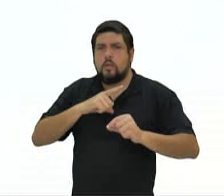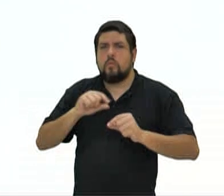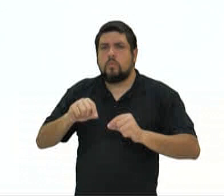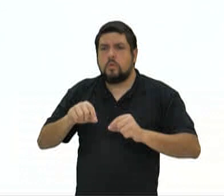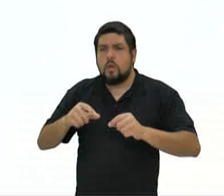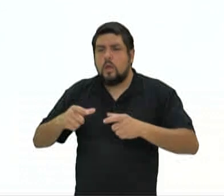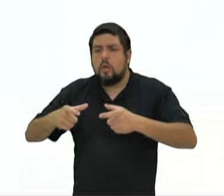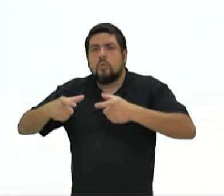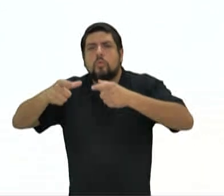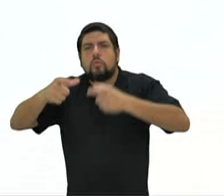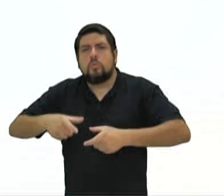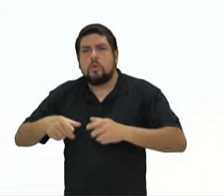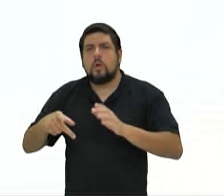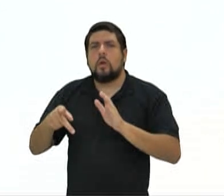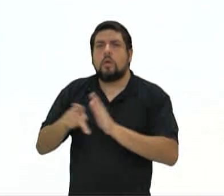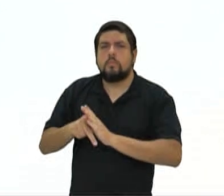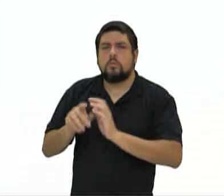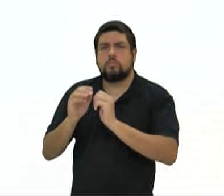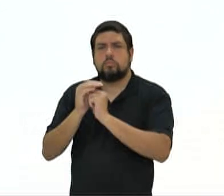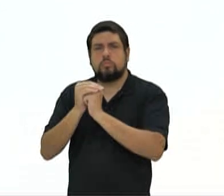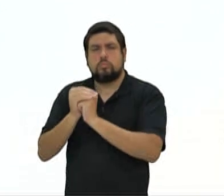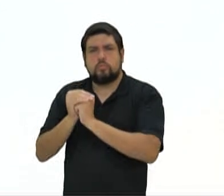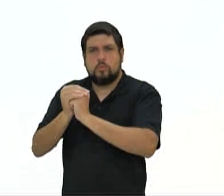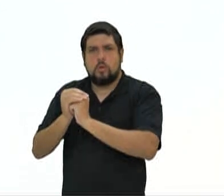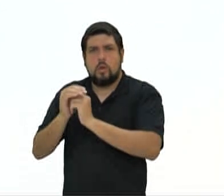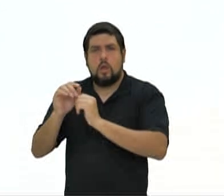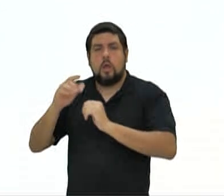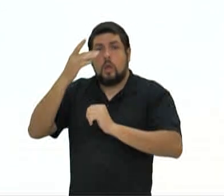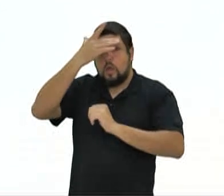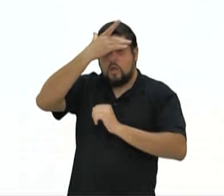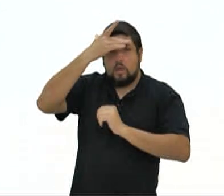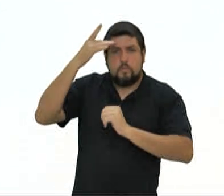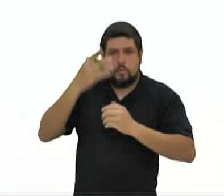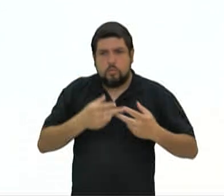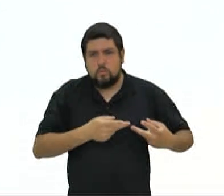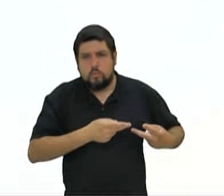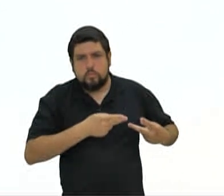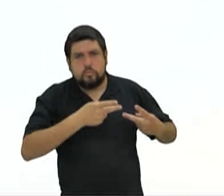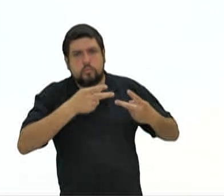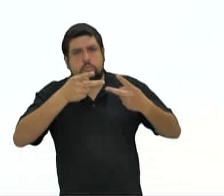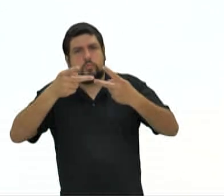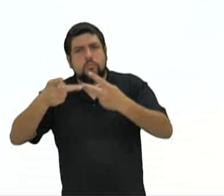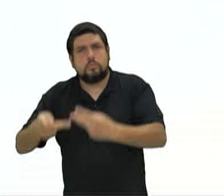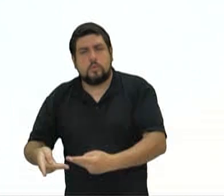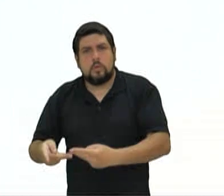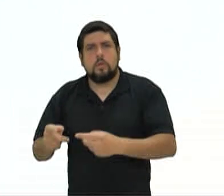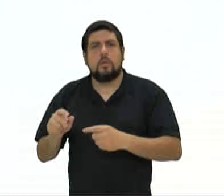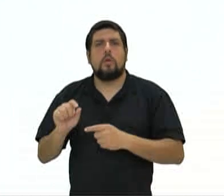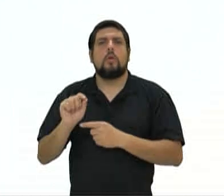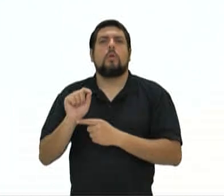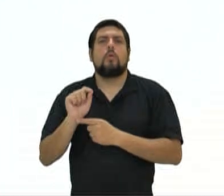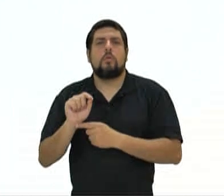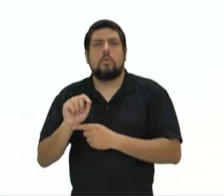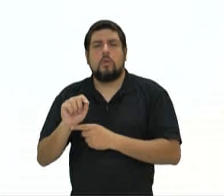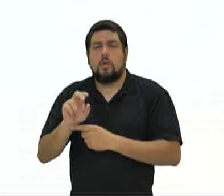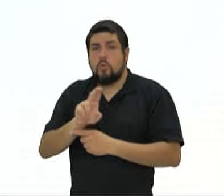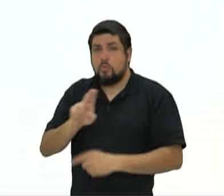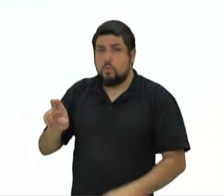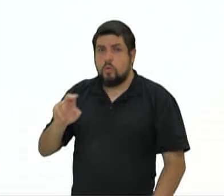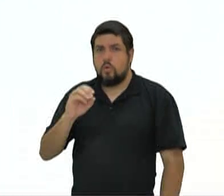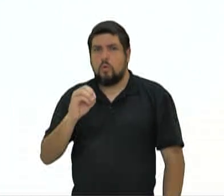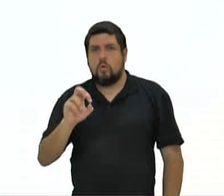eram lugares onde pessoas visitavam para fazer como se fosse, enfim,